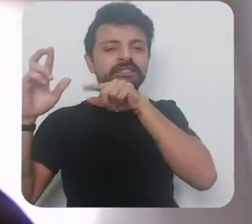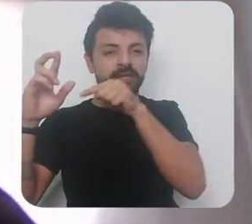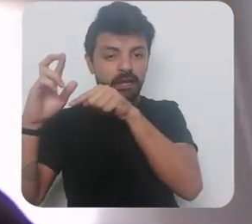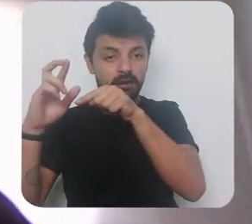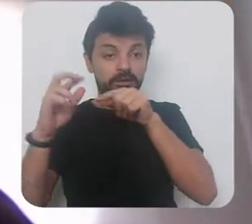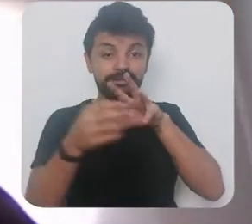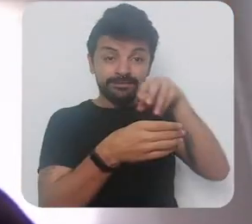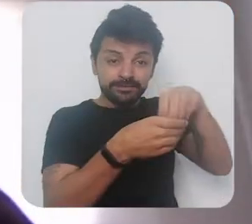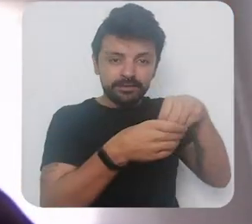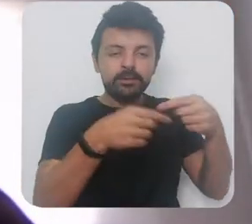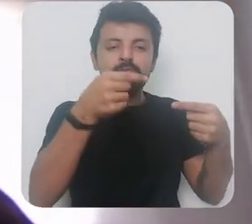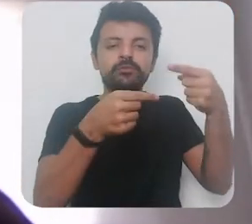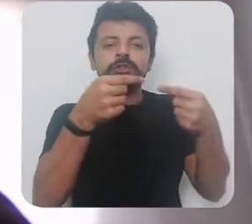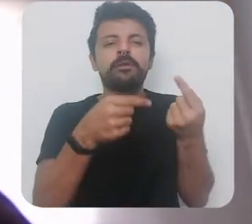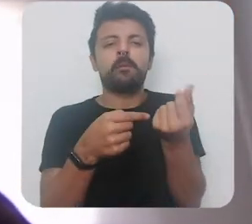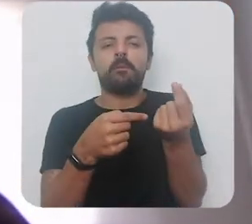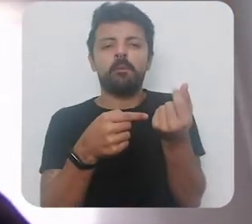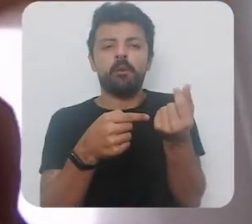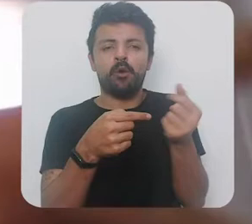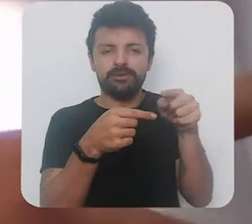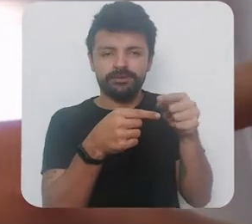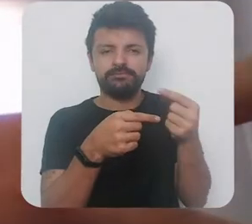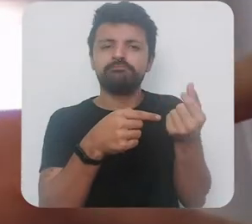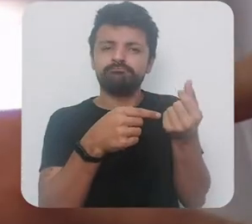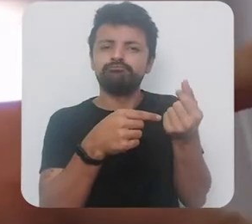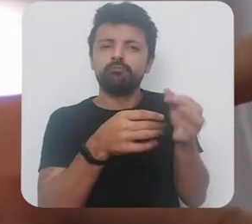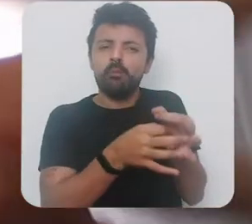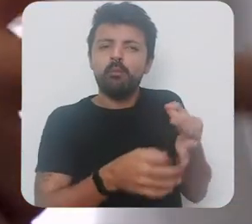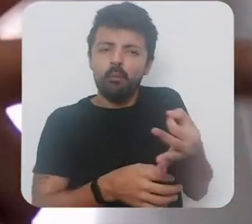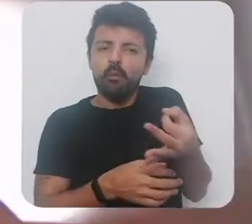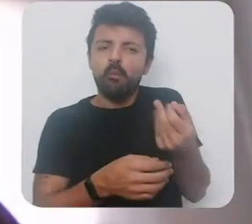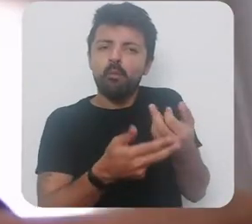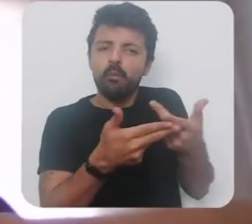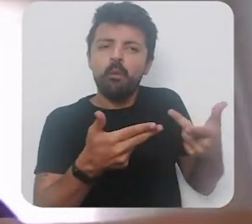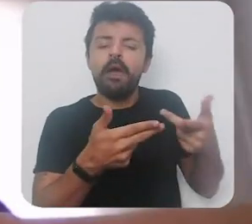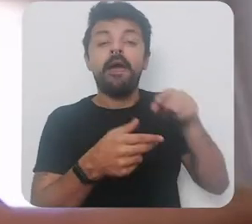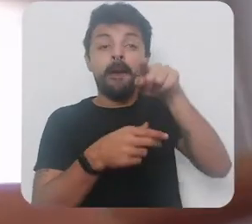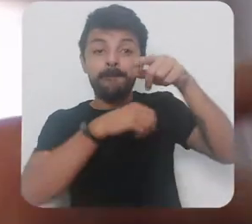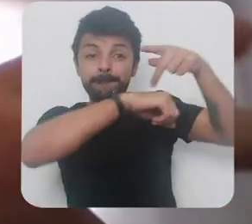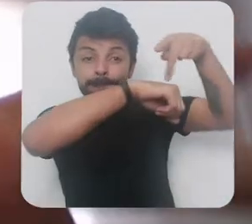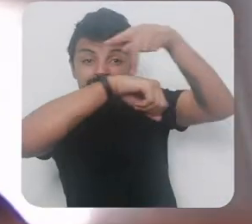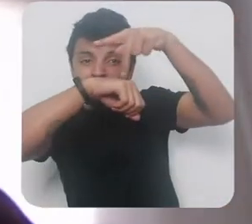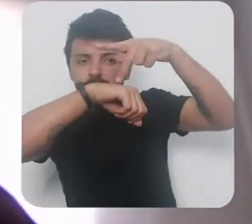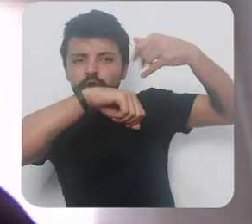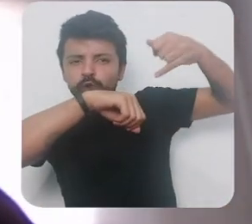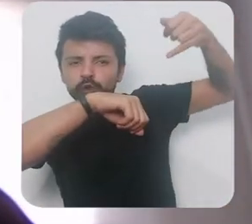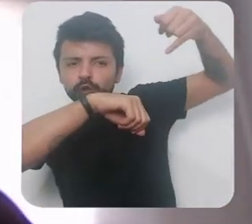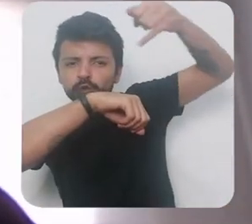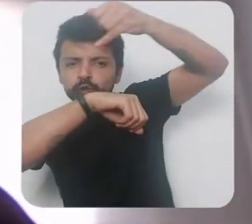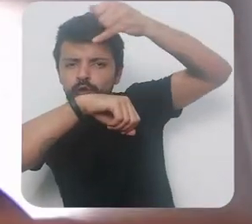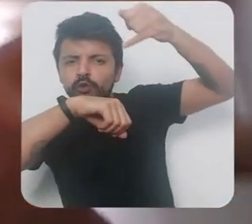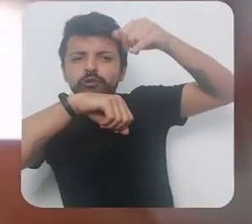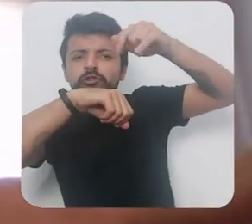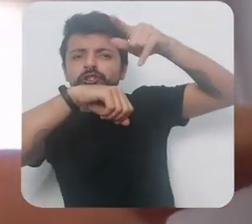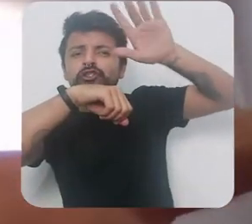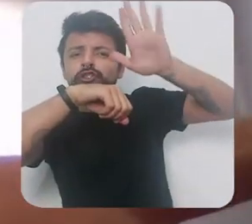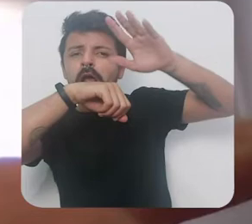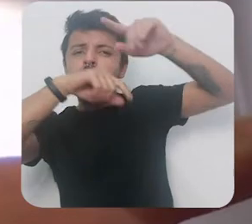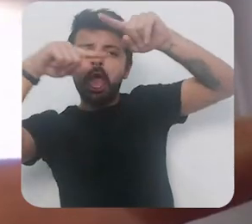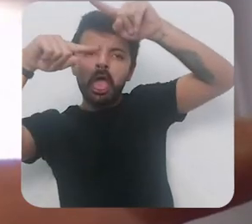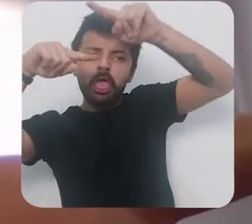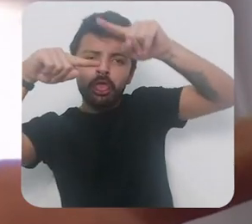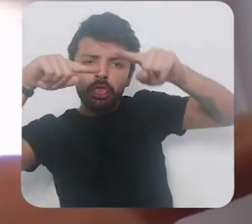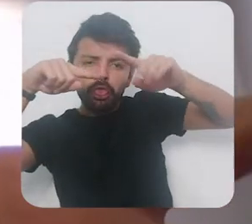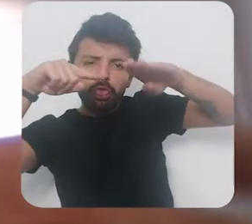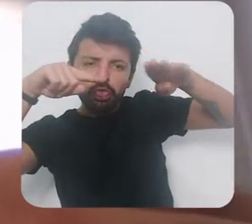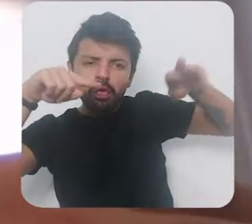monetária para esses países onde a taxa de juros já está no patamar muito baixo no caso Estados